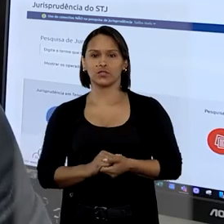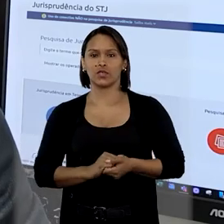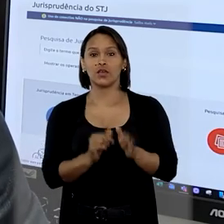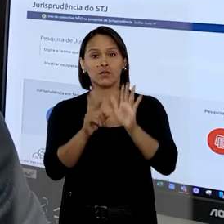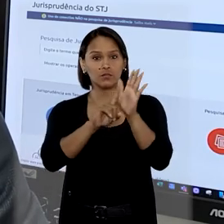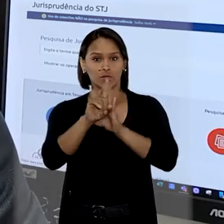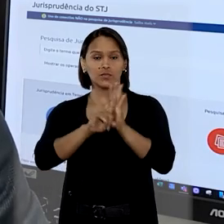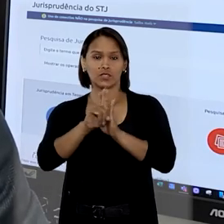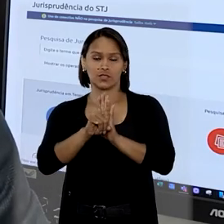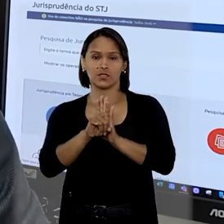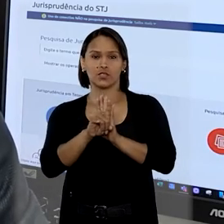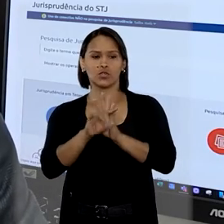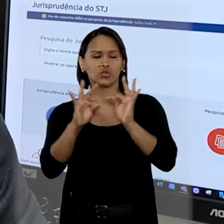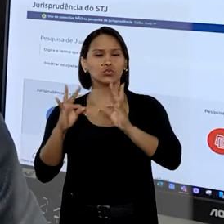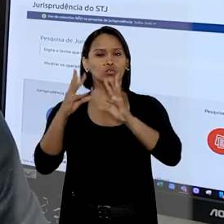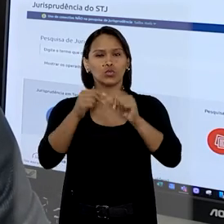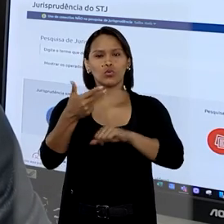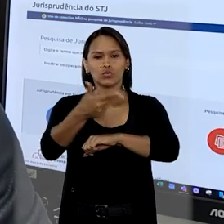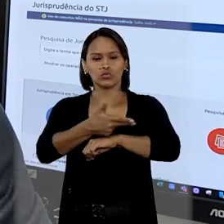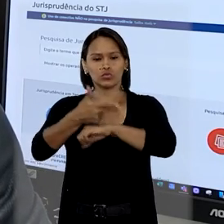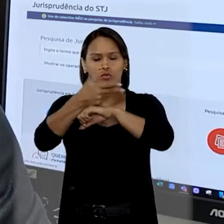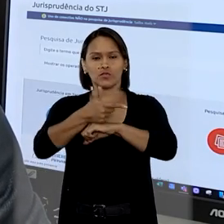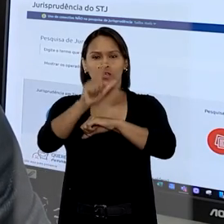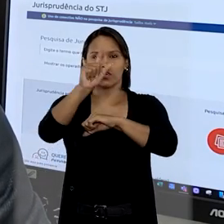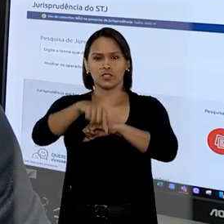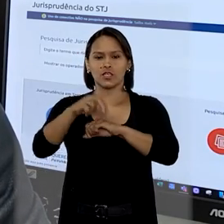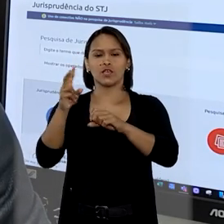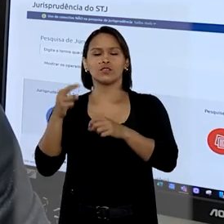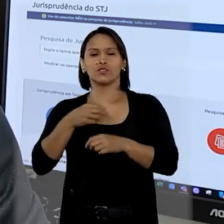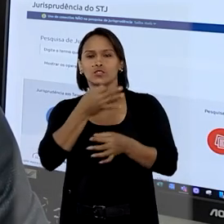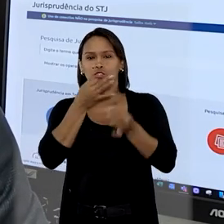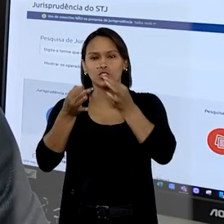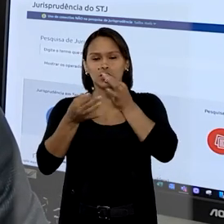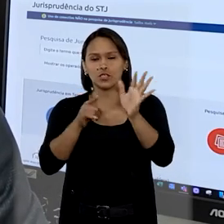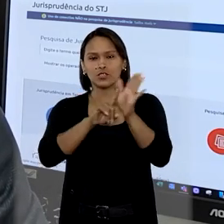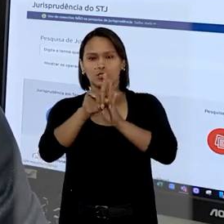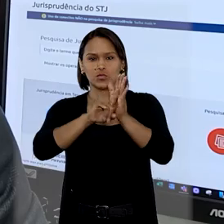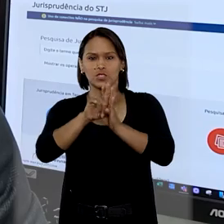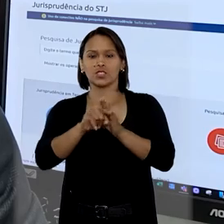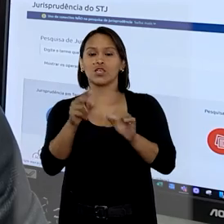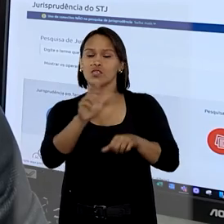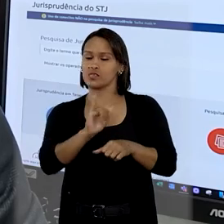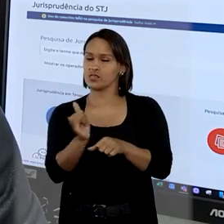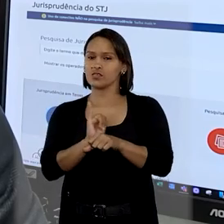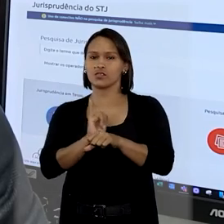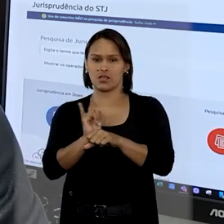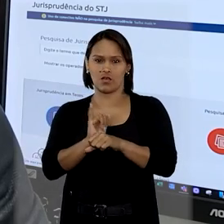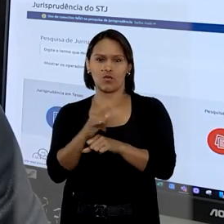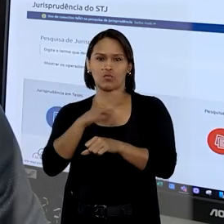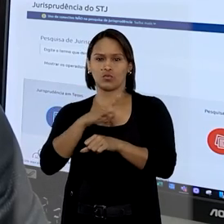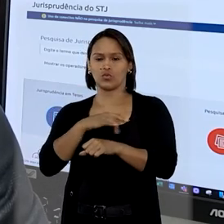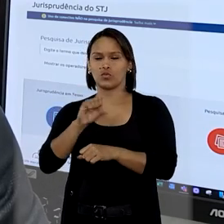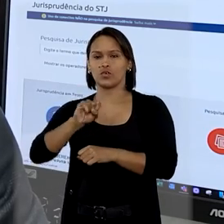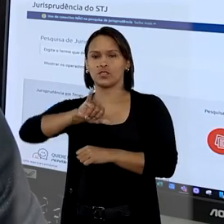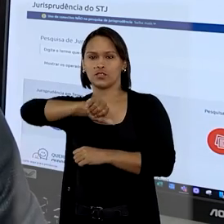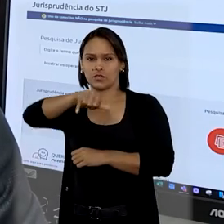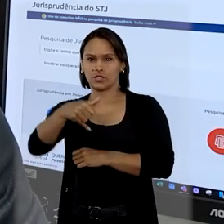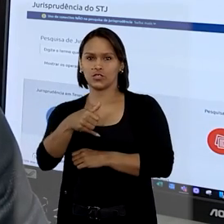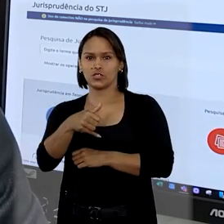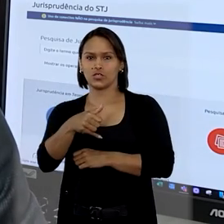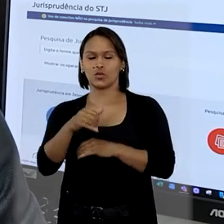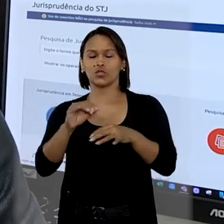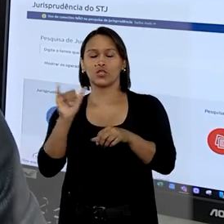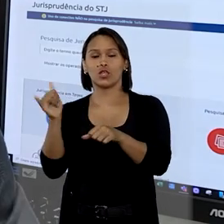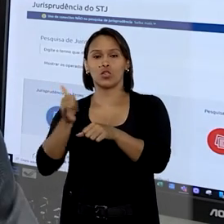Pesquisador, todos os vídeos dessa série Dicas de Pesquisa estarão disponíveis no canal do STJ